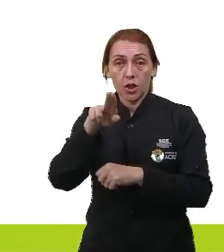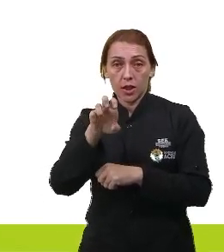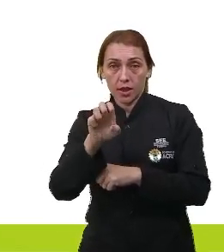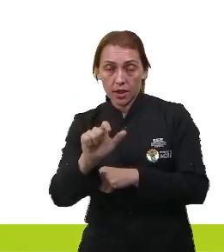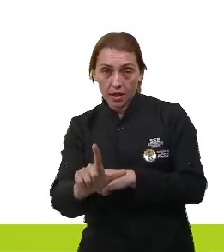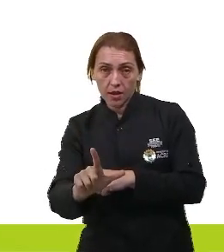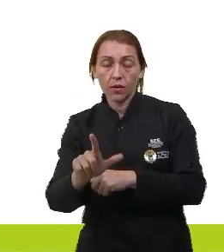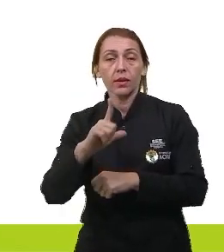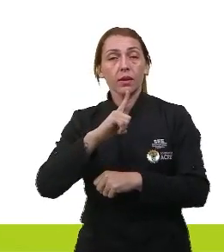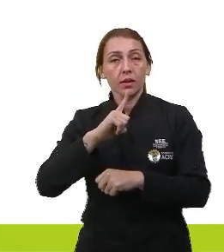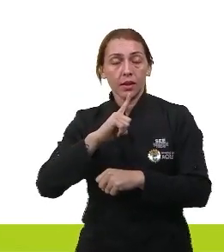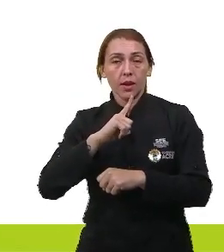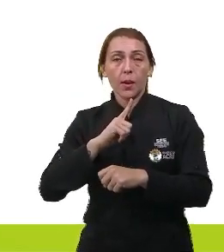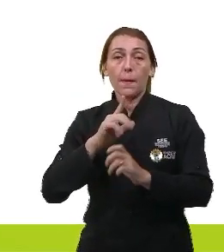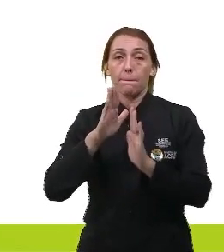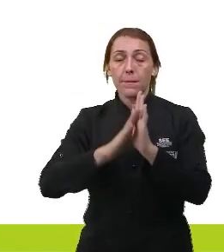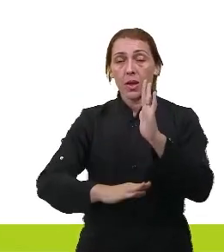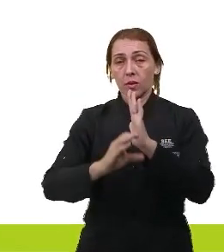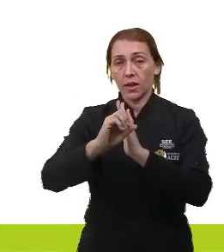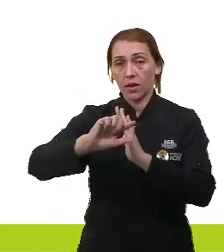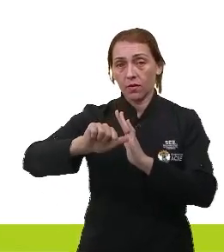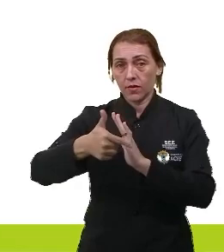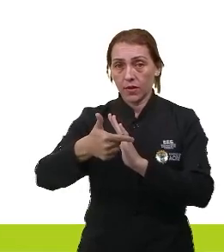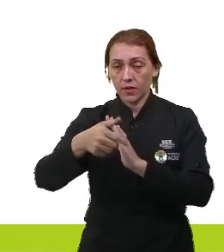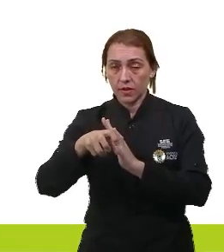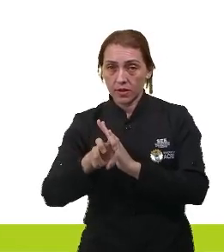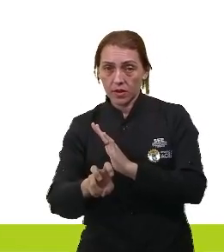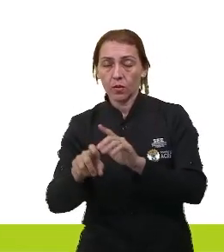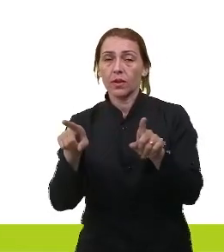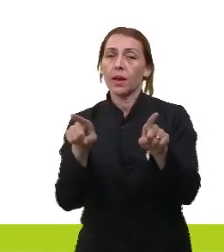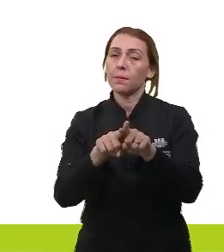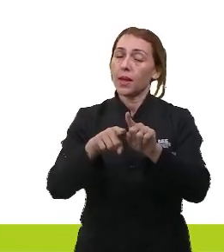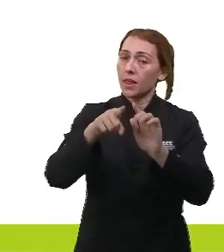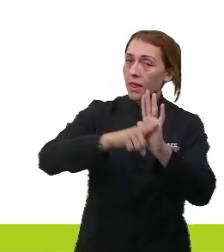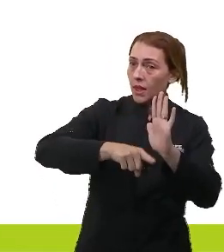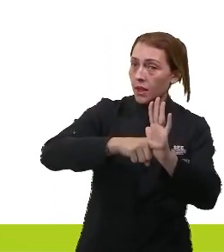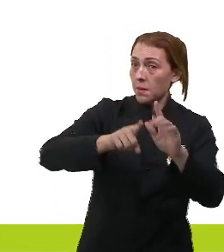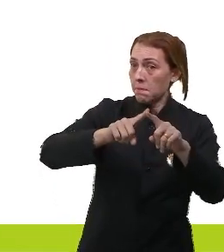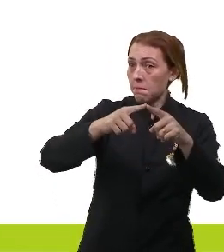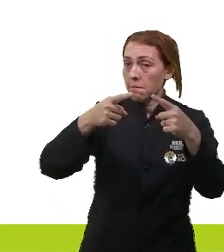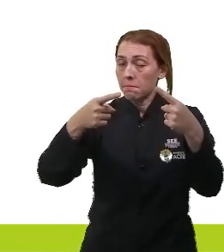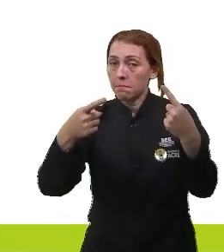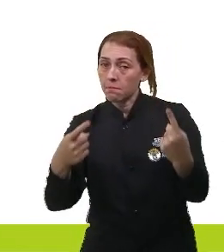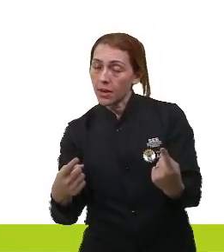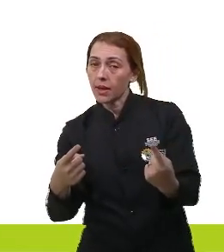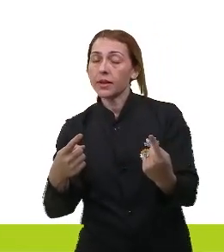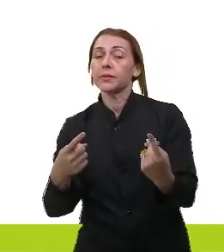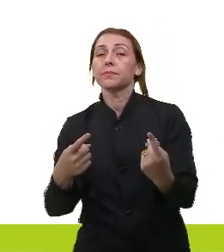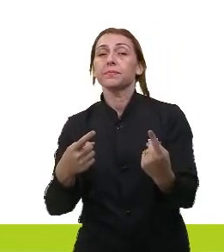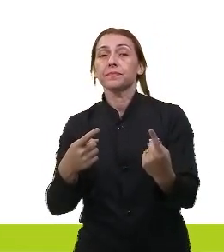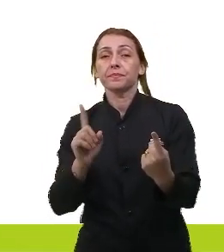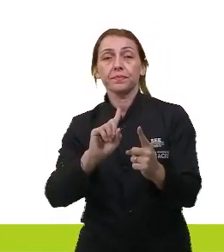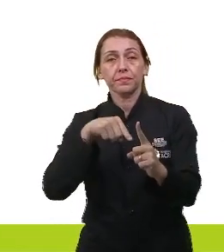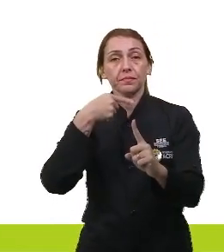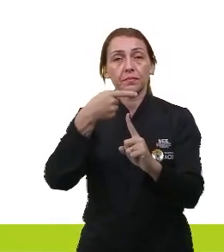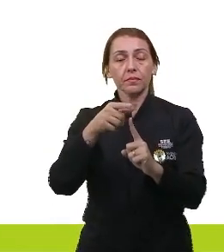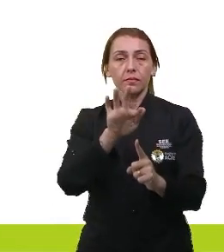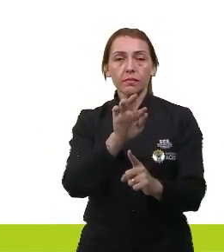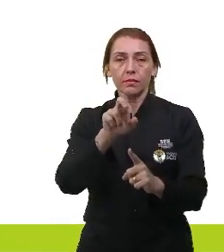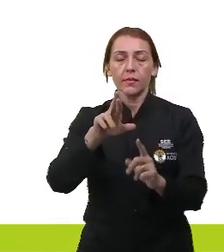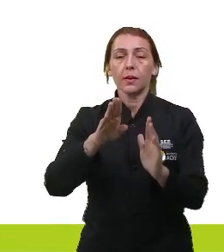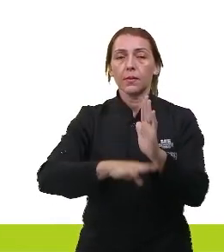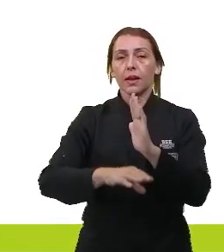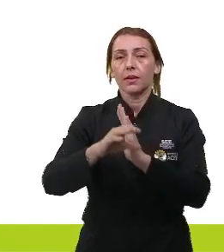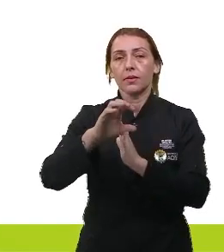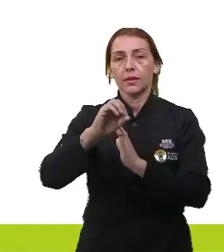níquel ele tem um potencial de menos 0,25 também negativo porém o potencial do ferro é menos